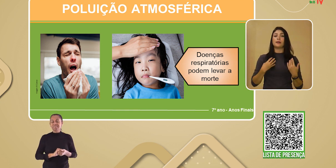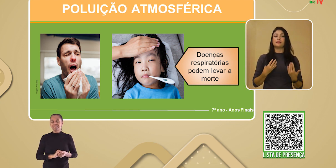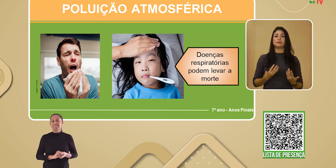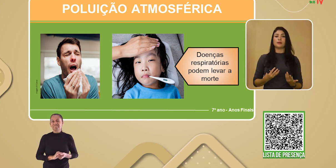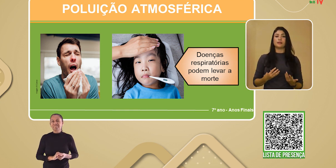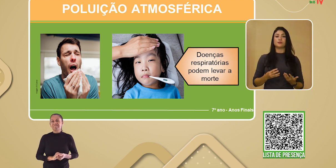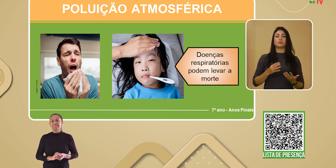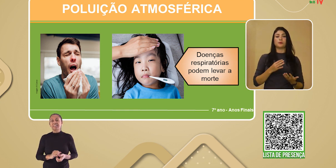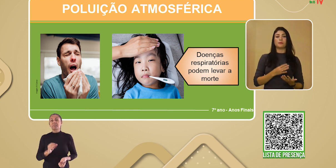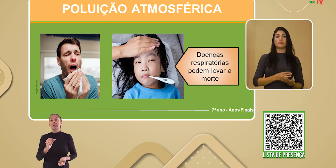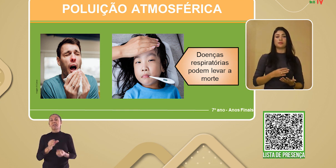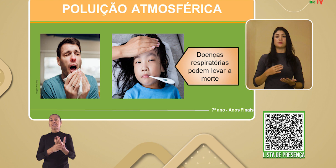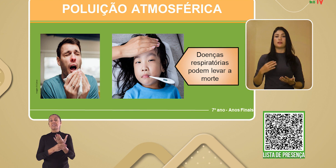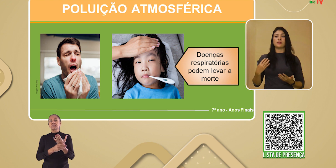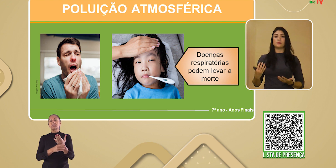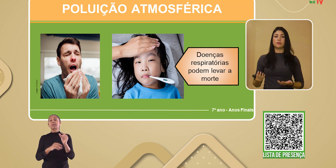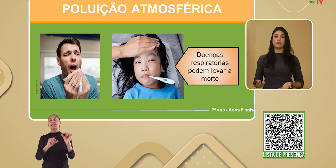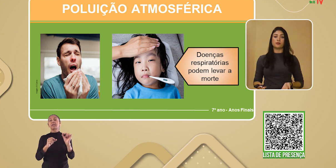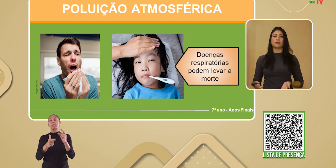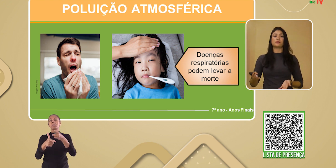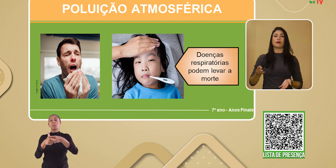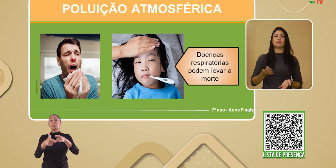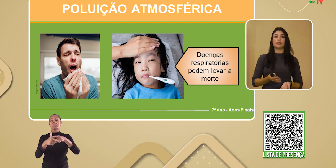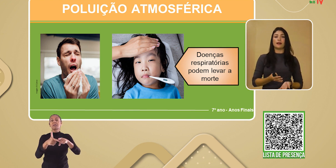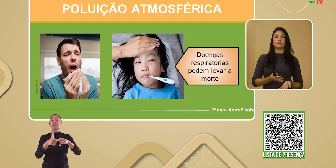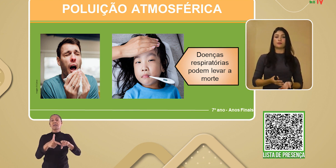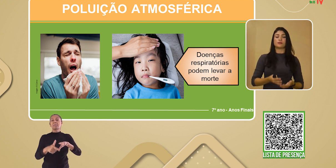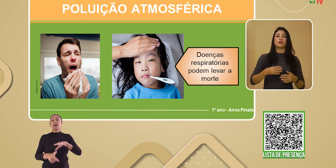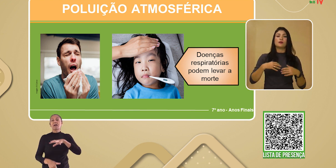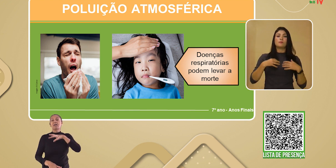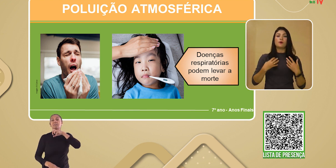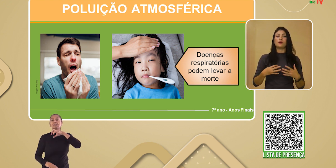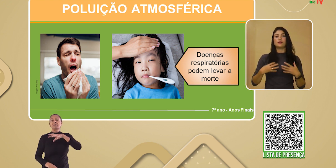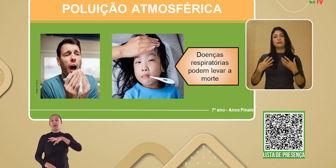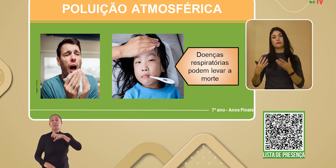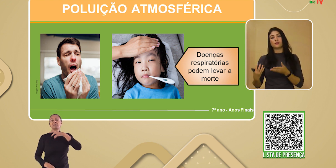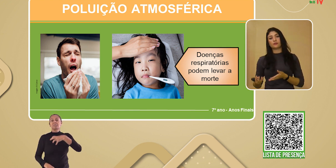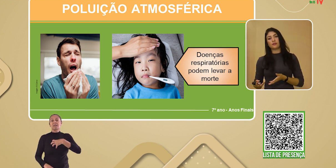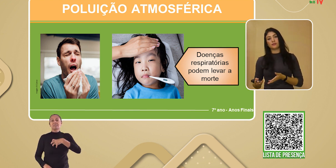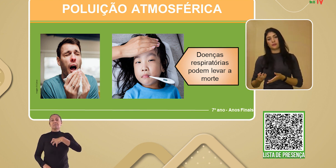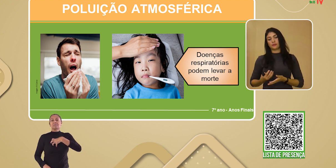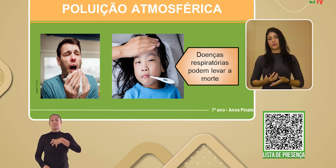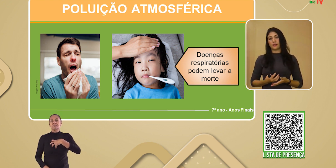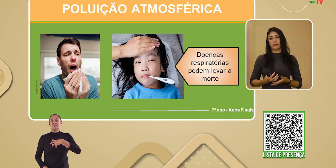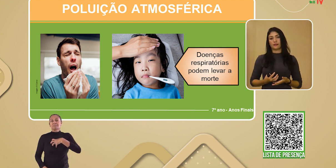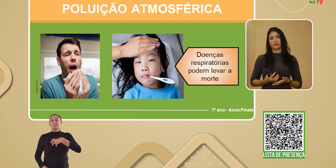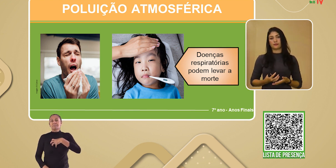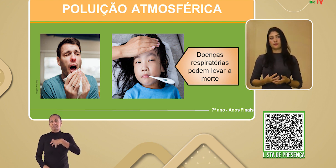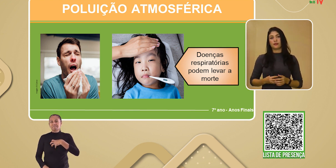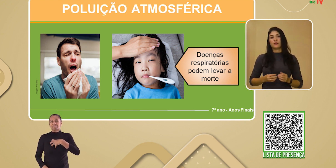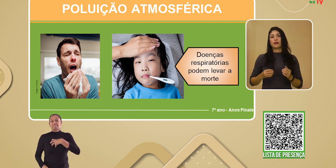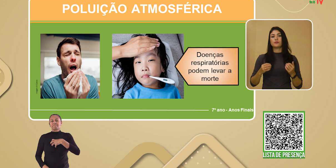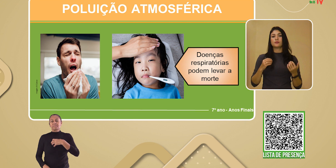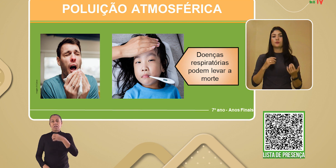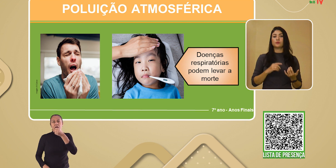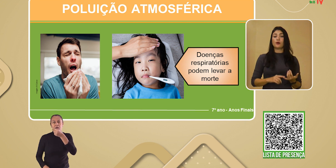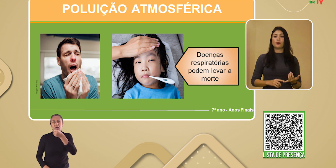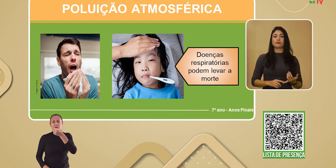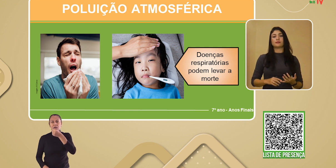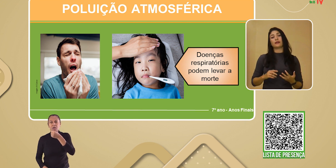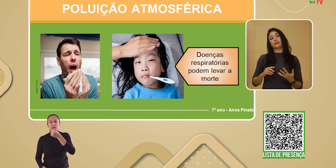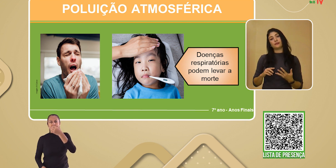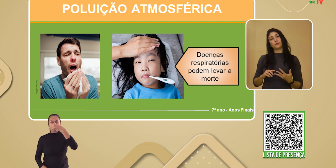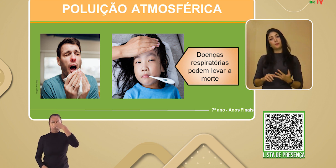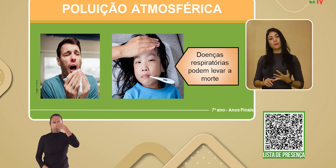é o aparecimento de problemas respiratórios causados por irritações nas vias aéreas, causando